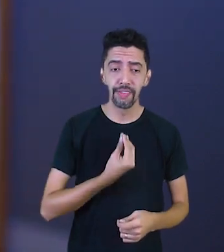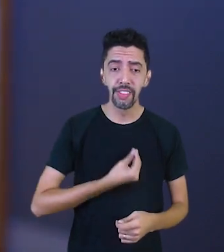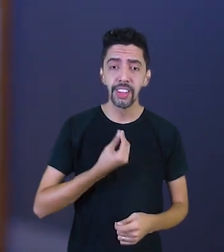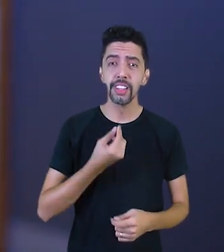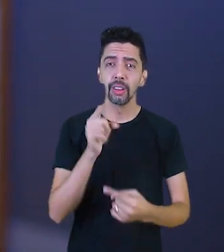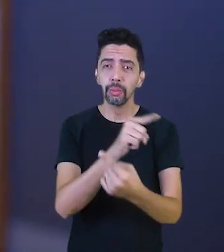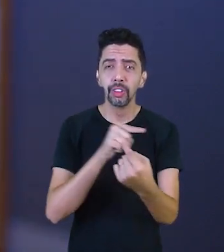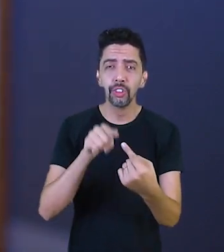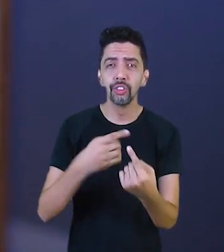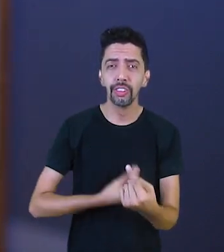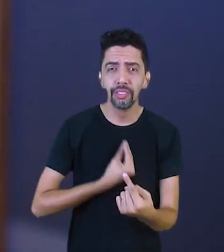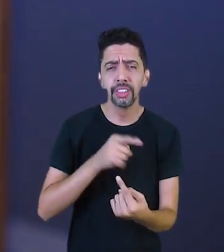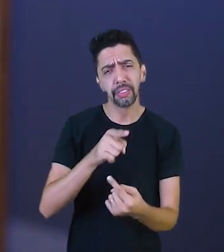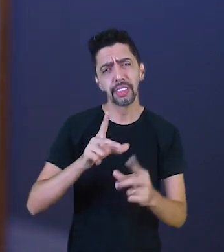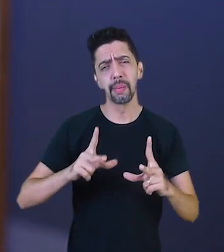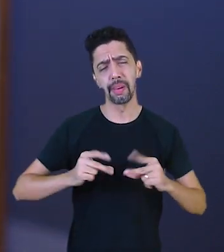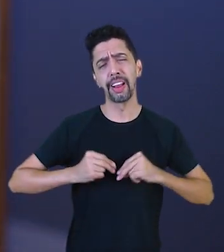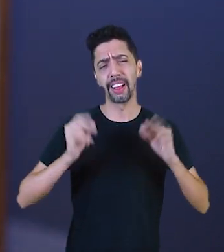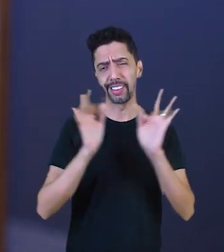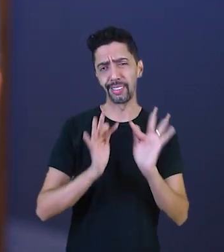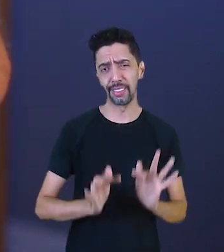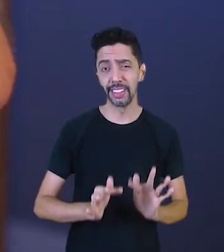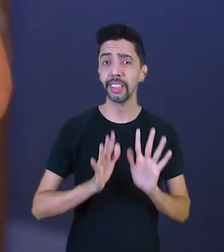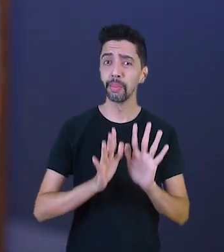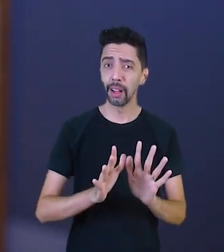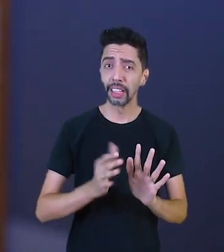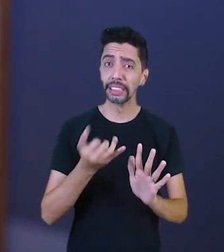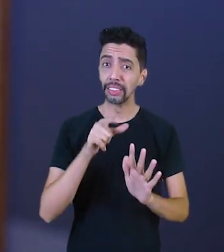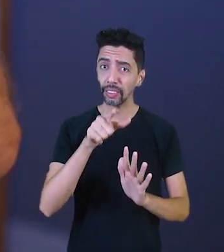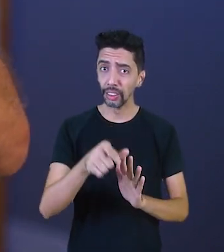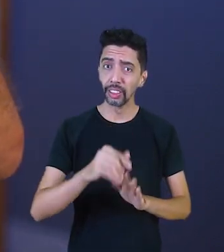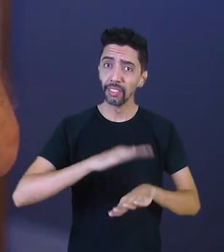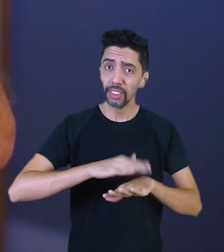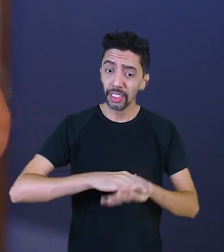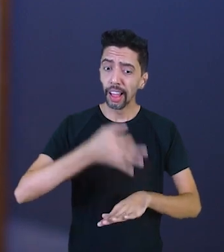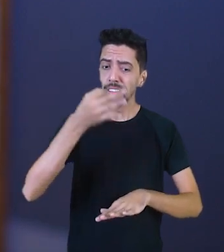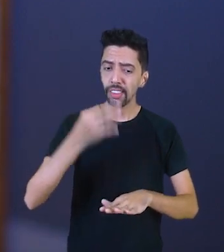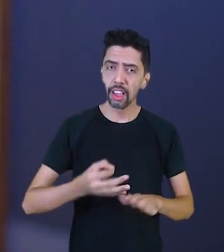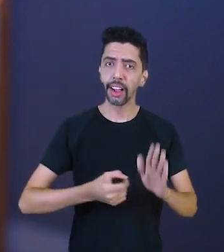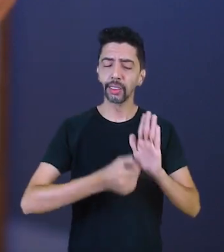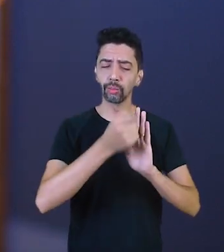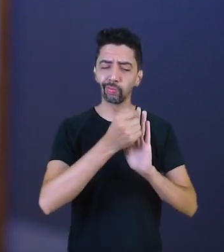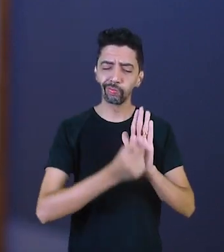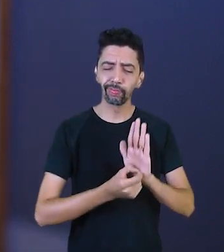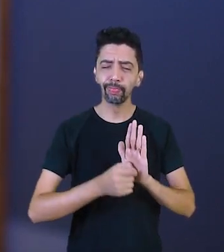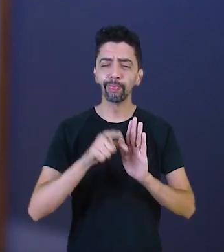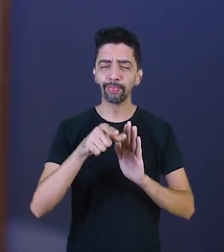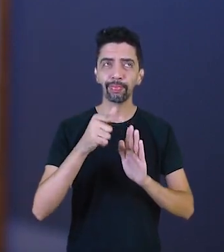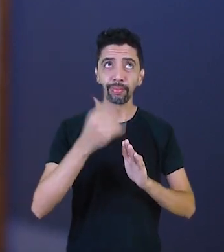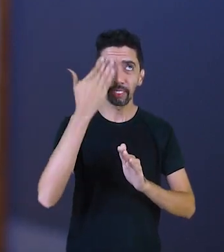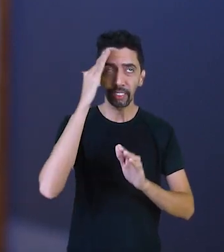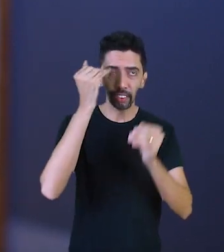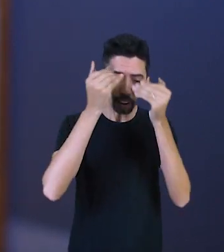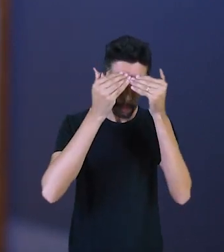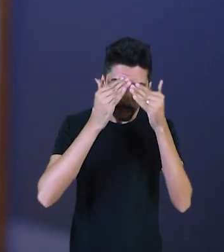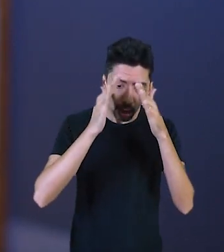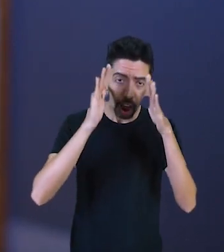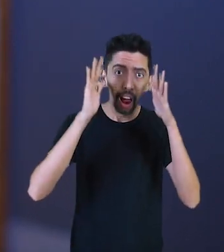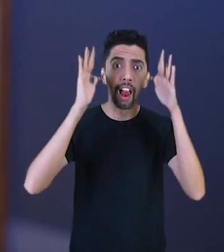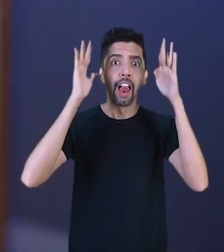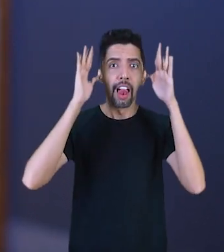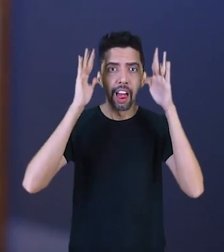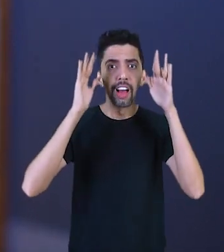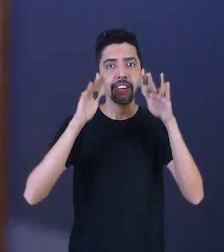merece ser mais feliz. Mas o orçamento financeiro vai te clarear, vai te mostrar, apresentando uma